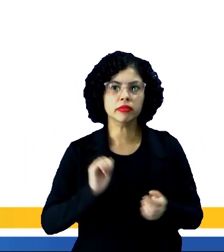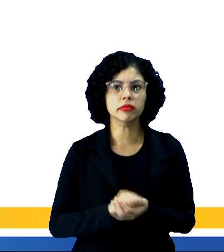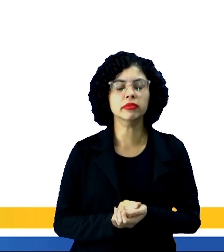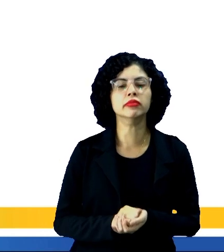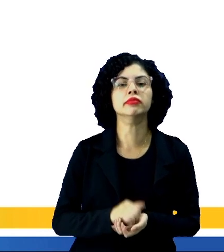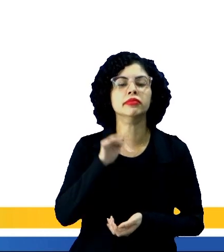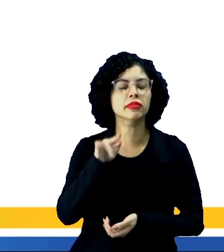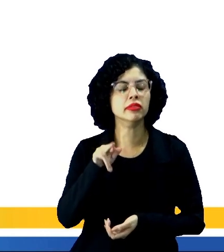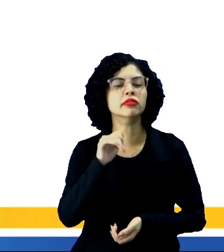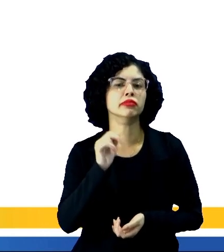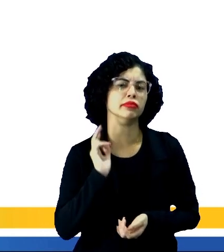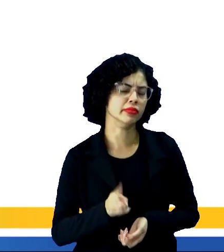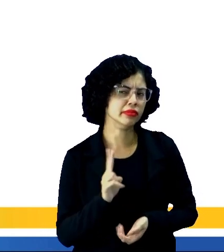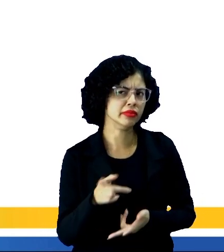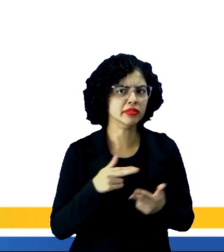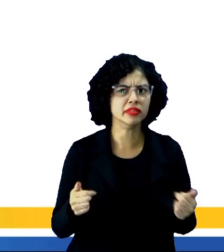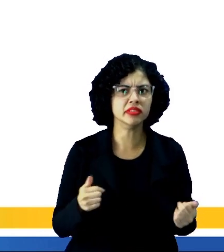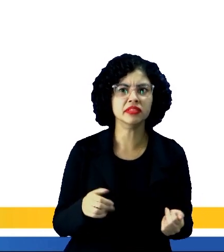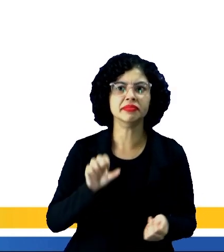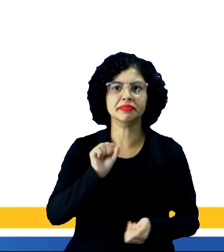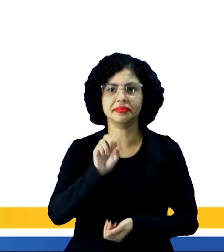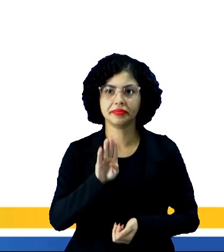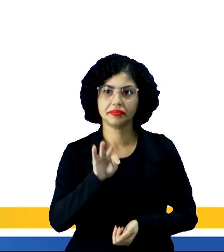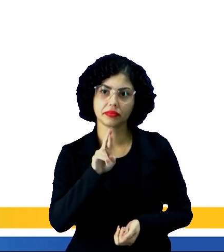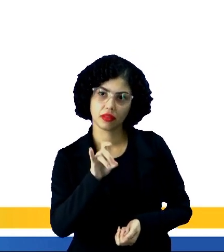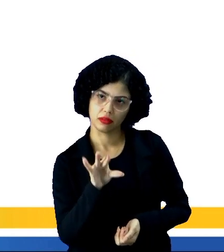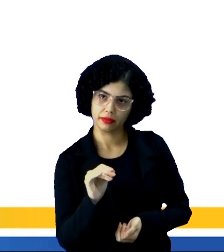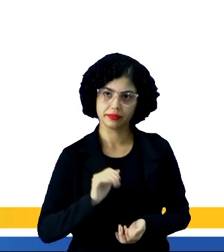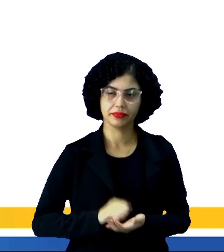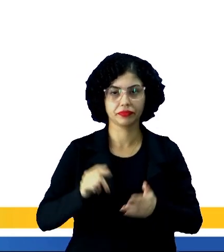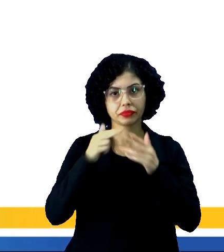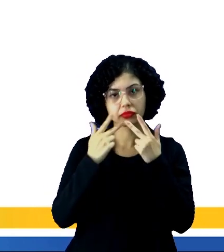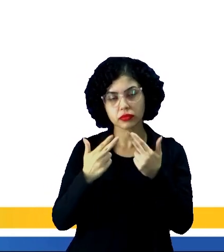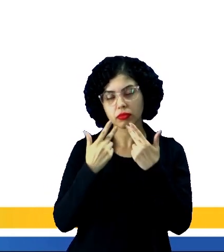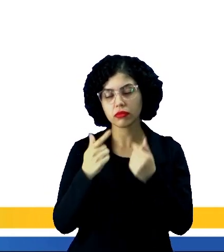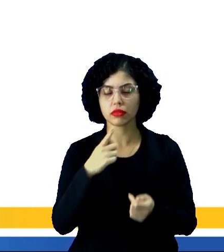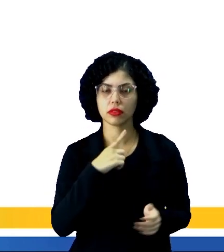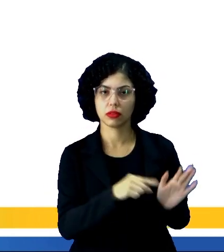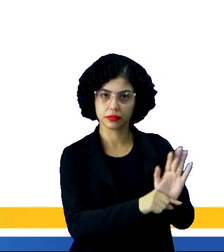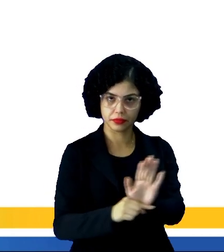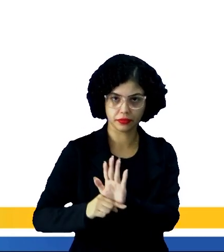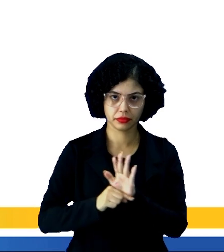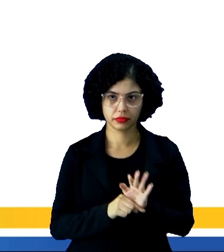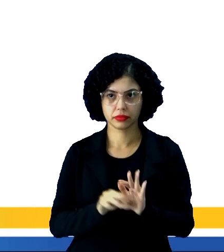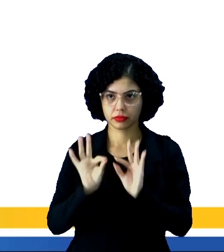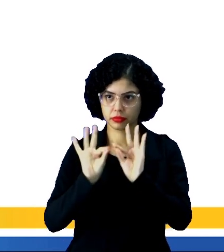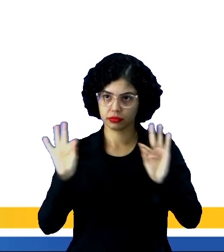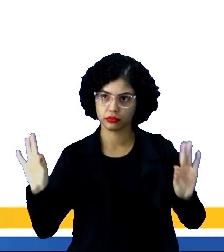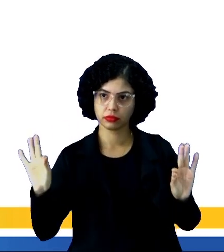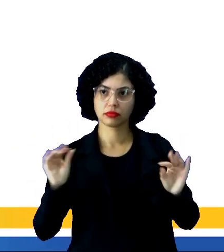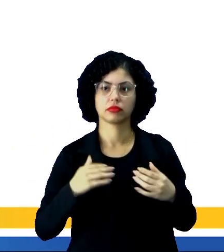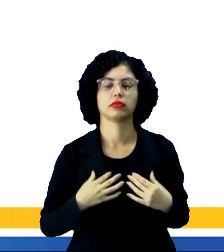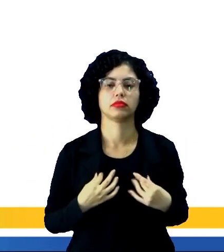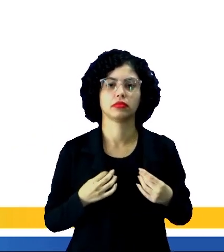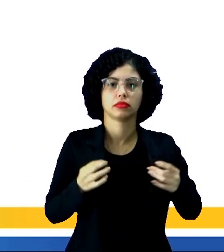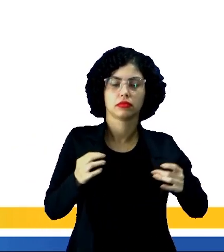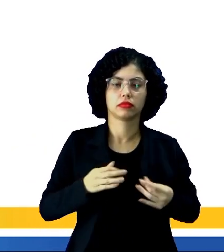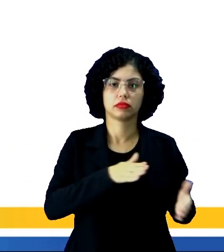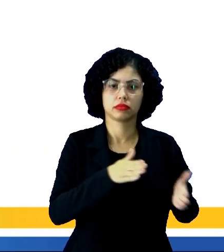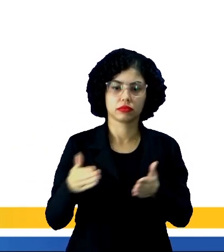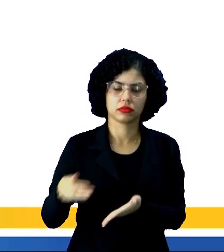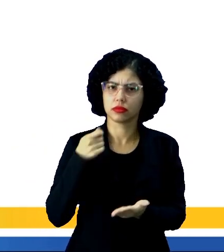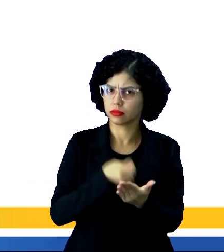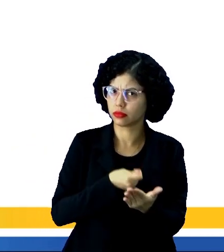fina, que é a mesma coisa que subtítulo. Nem todas as notícias, elas apresentam linha fina, tá? Não é uma